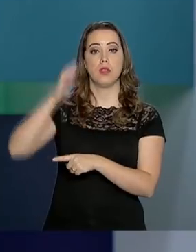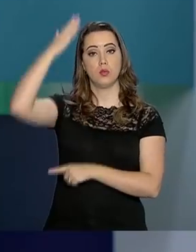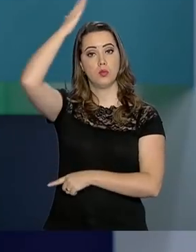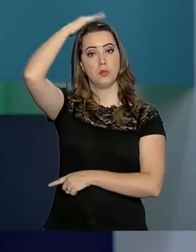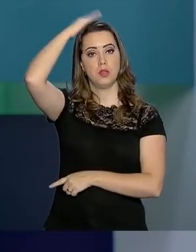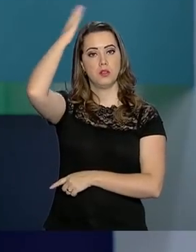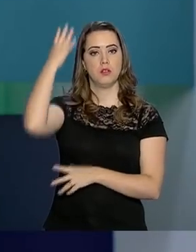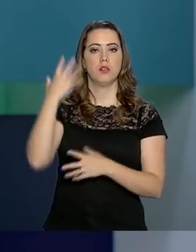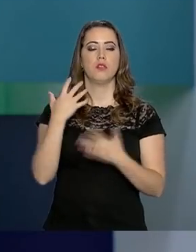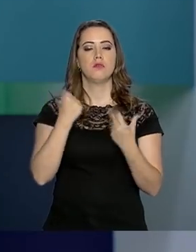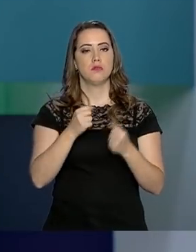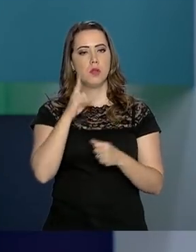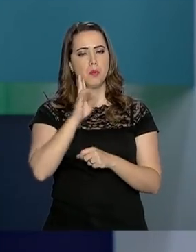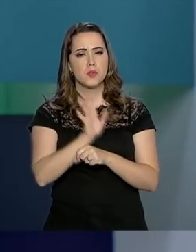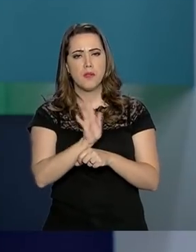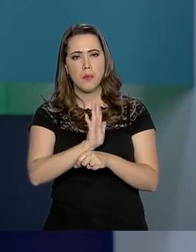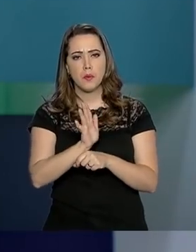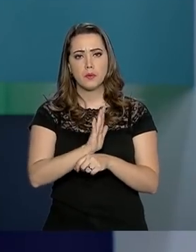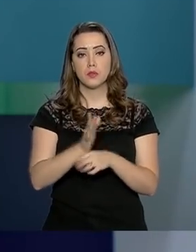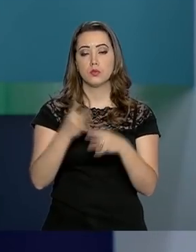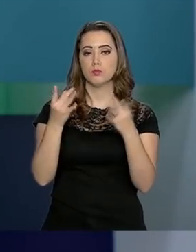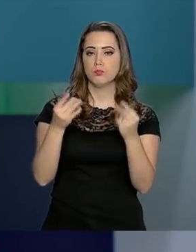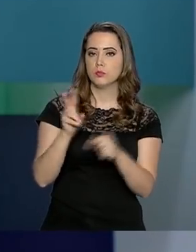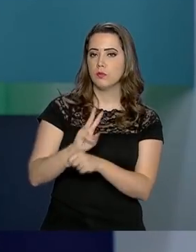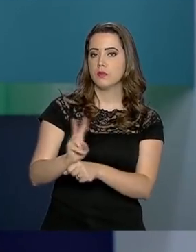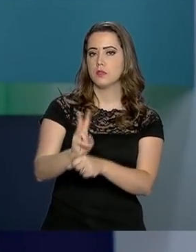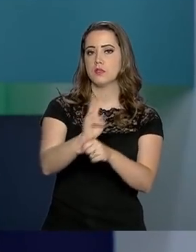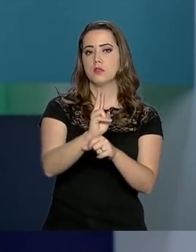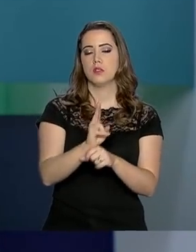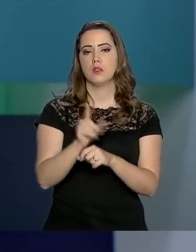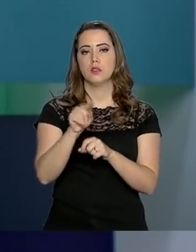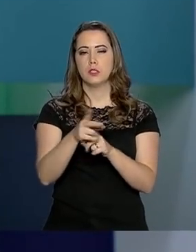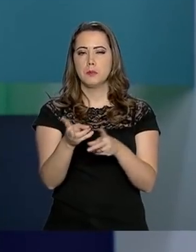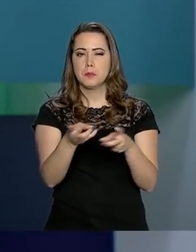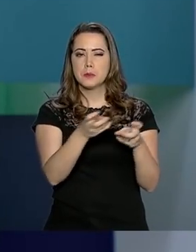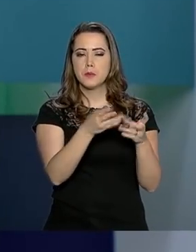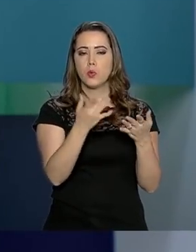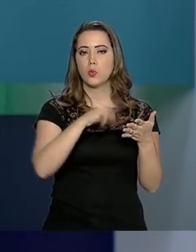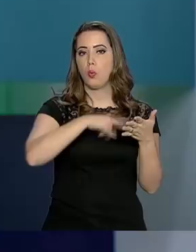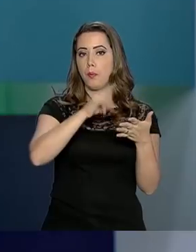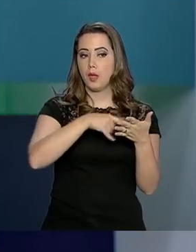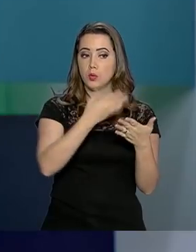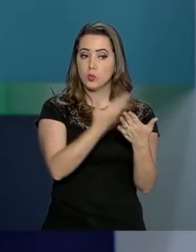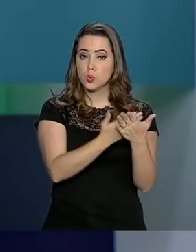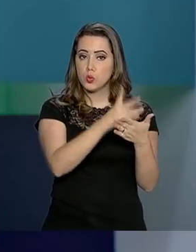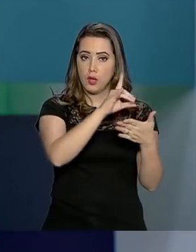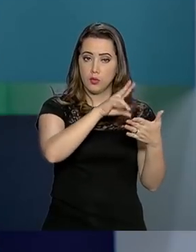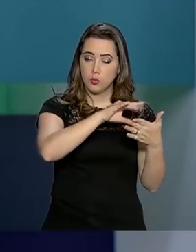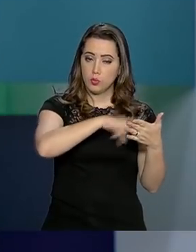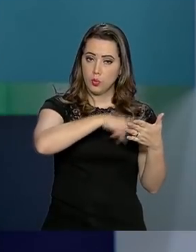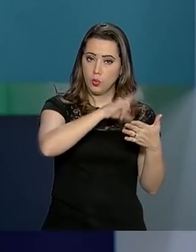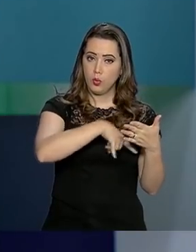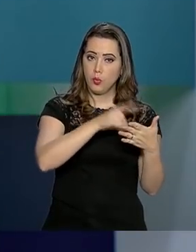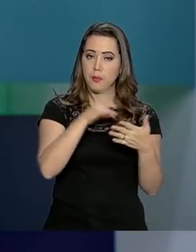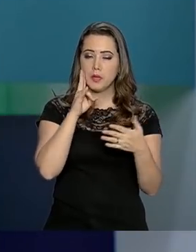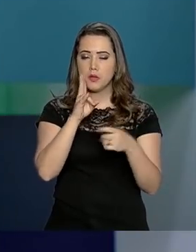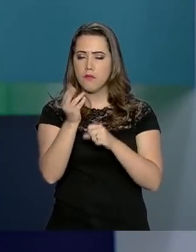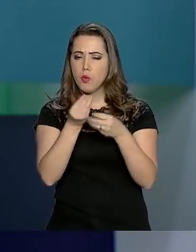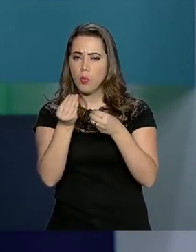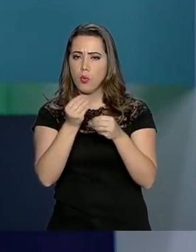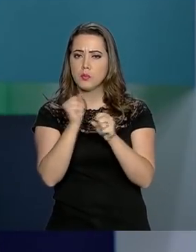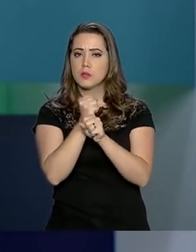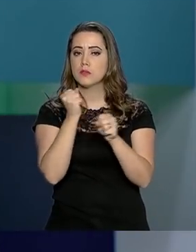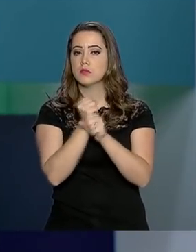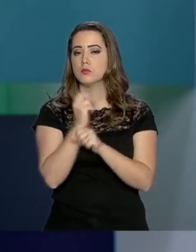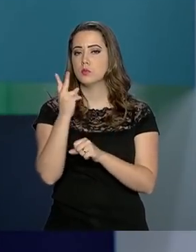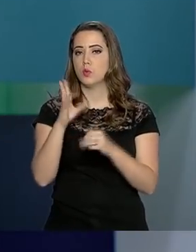A nossa reportagem acompanhou o trabalho dos fiscais que verificaram documentos e infraestrutura de dois empreendimentos